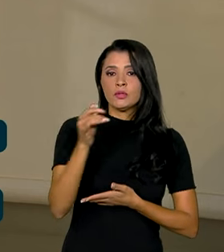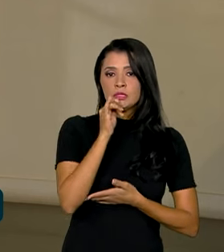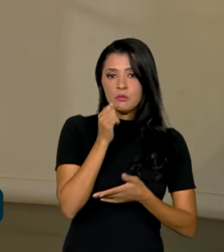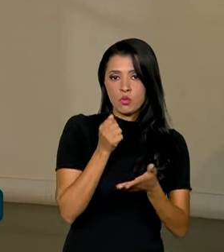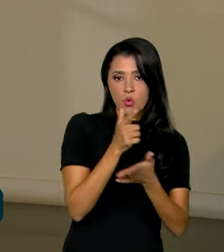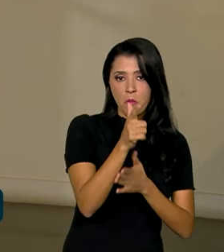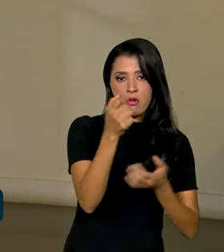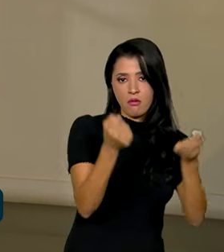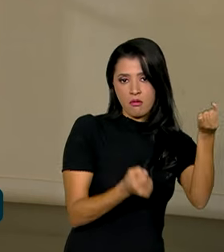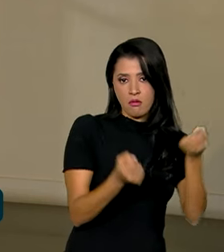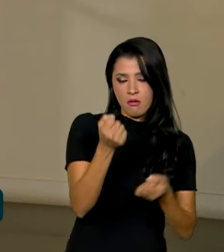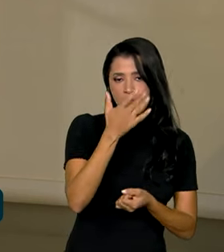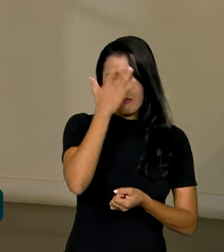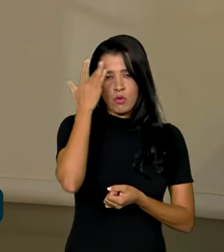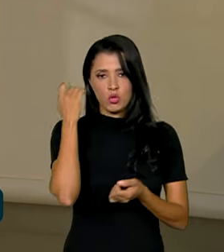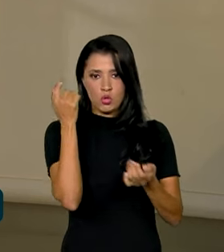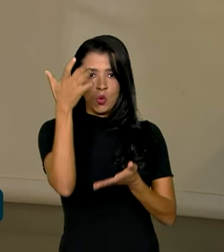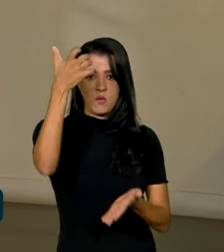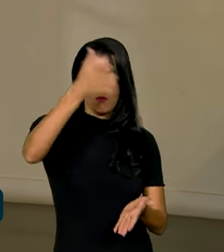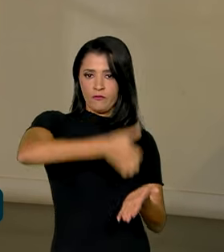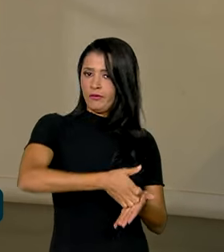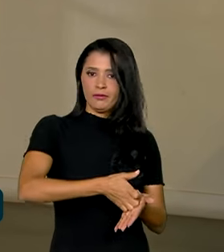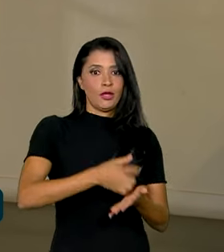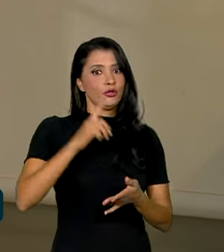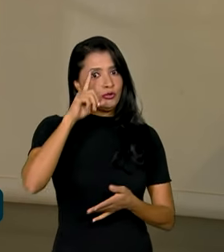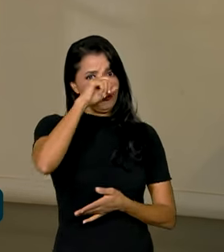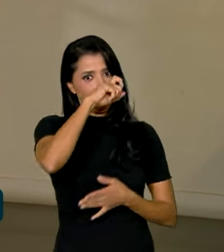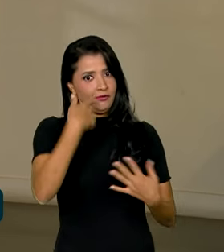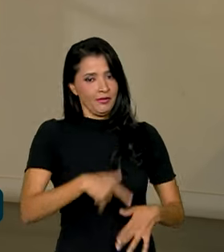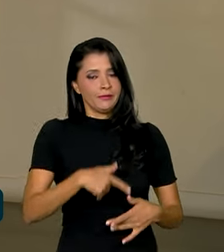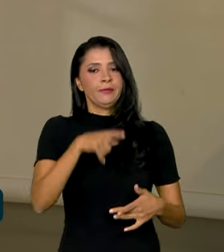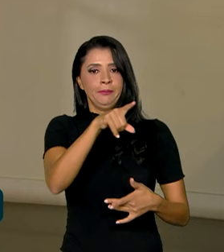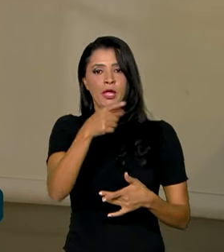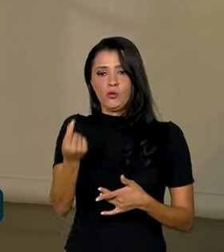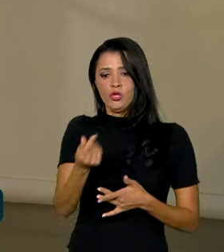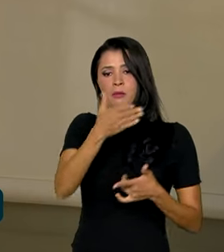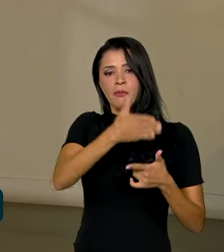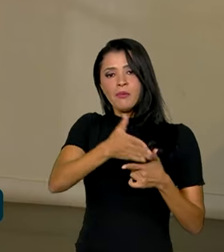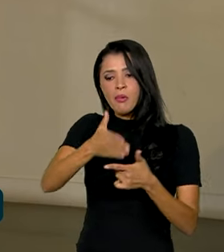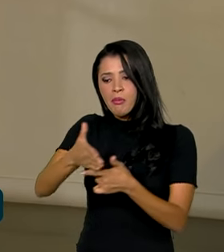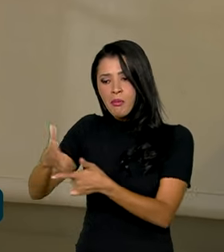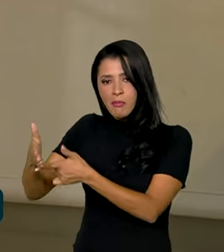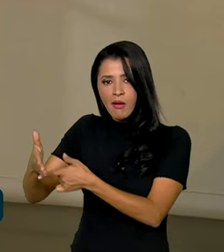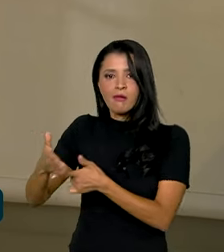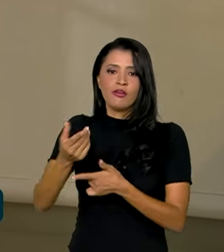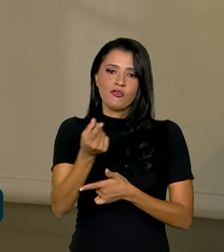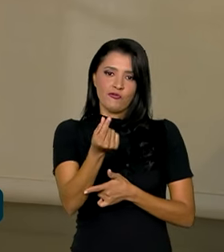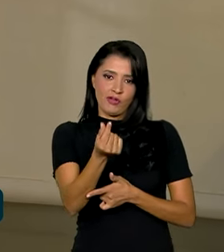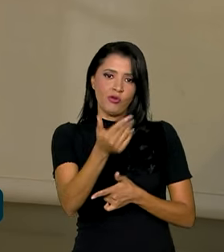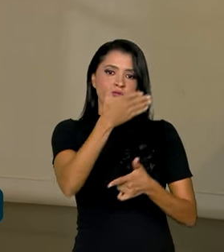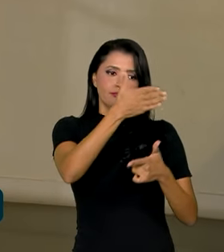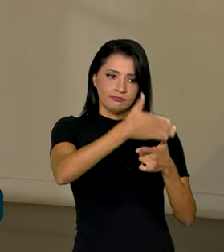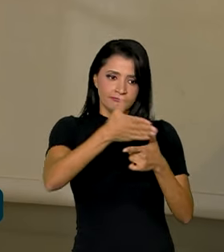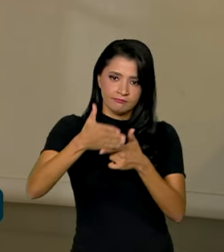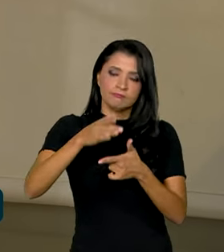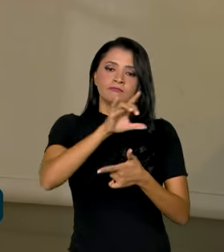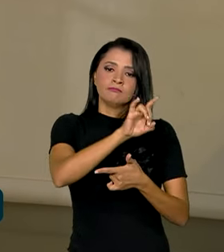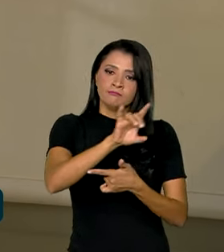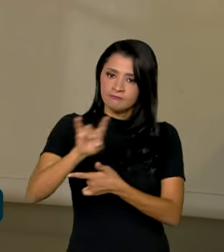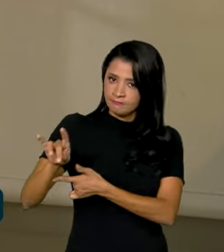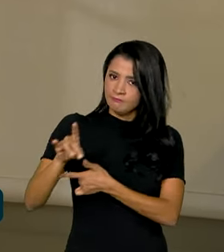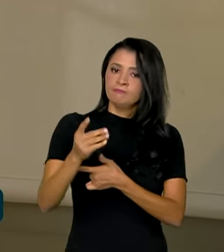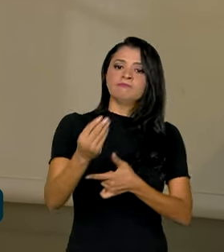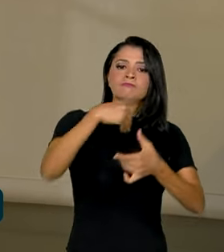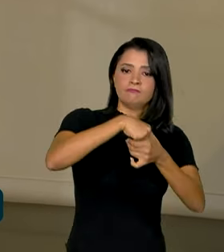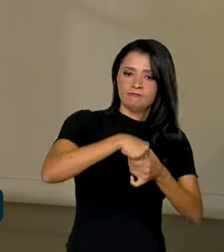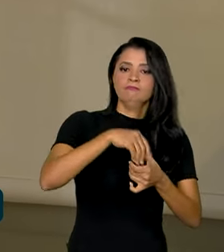por exemplo, dificilmente alguém compra um carro à vista, né? Pega esse valor e parcela. O valor da parcela, cada uma delas traz